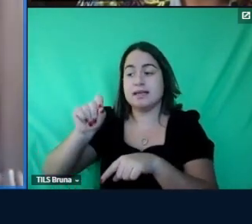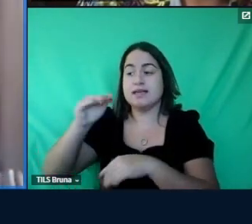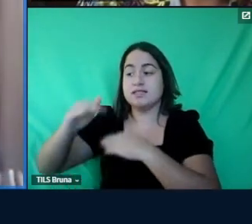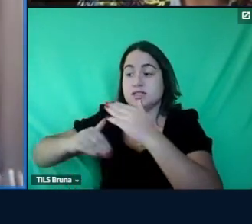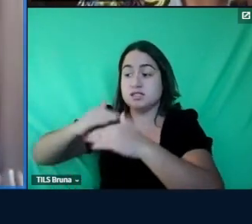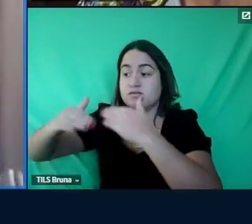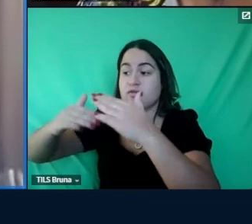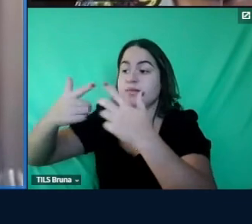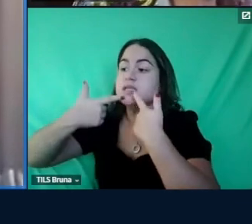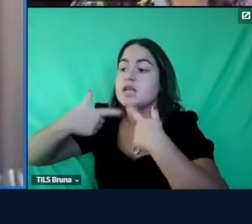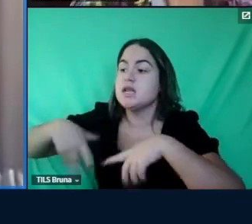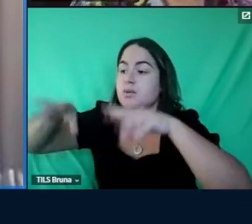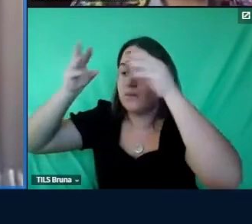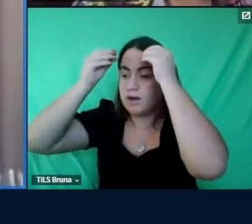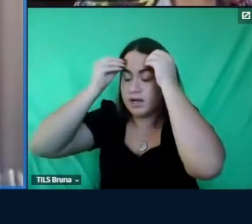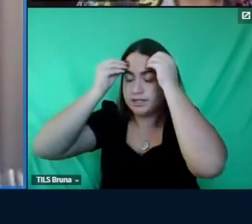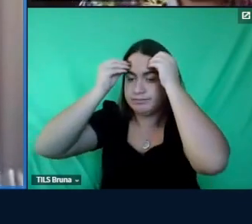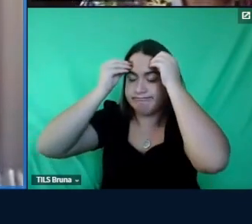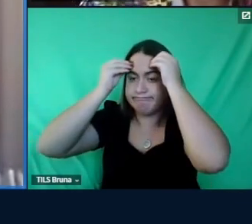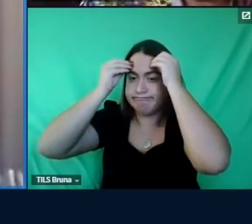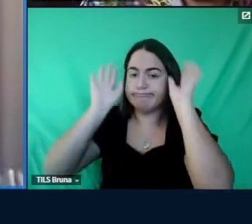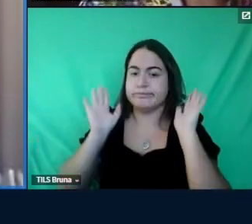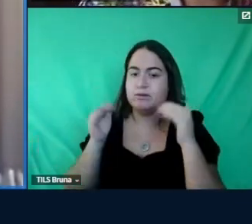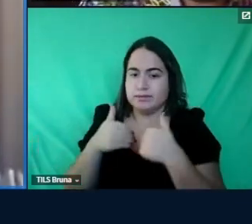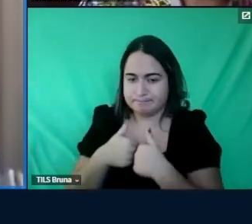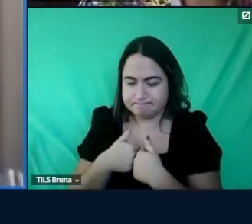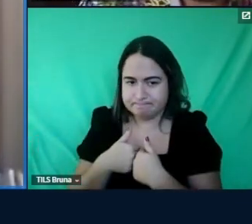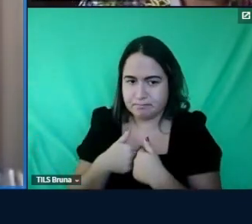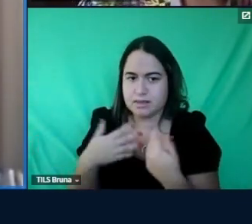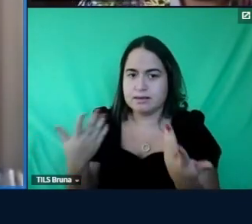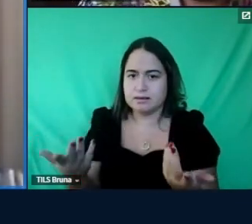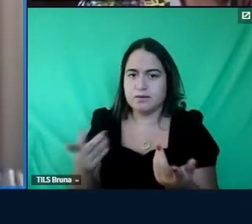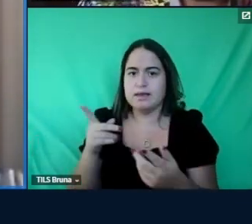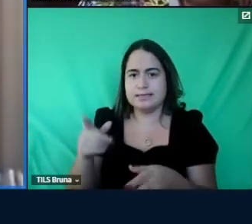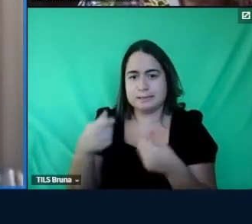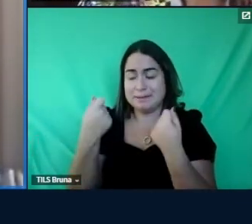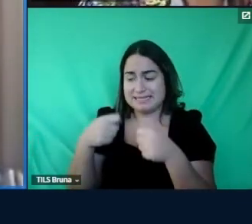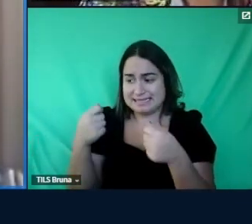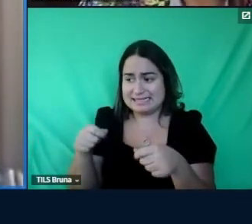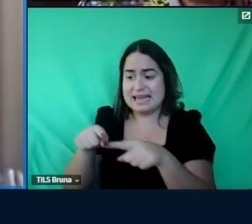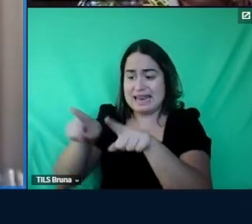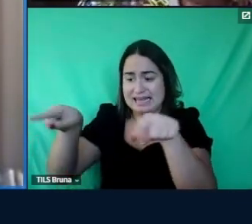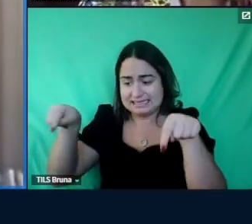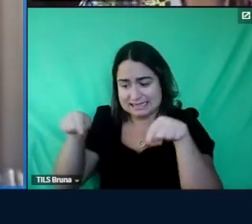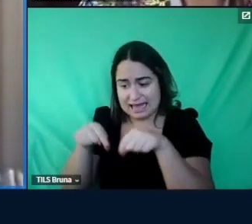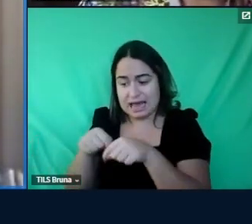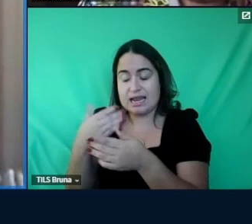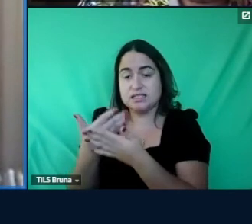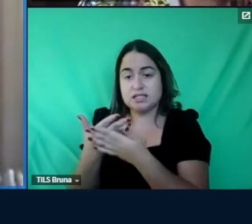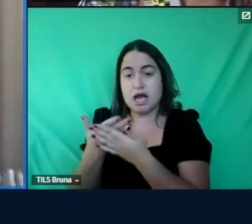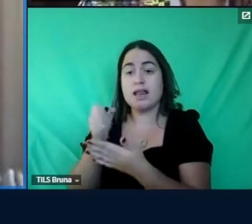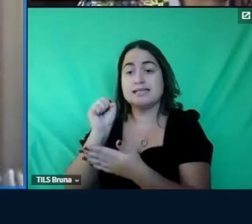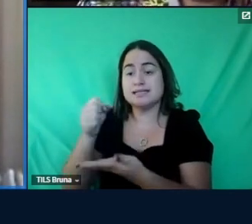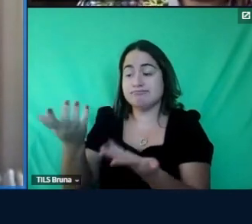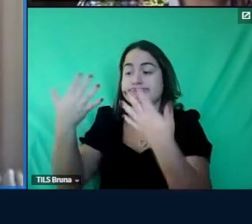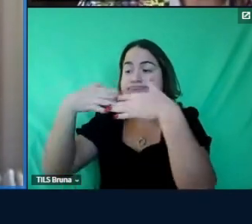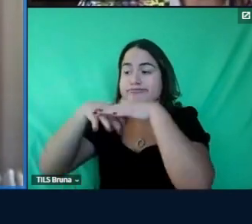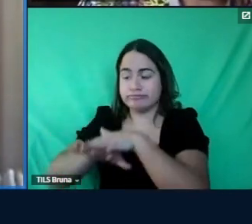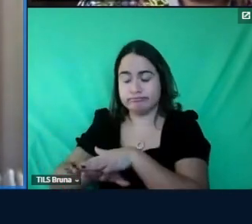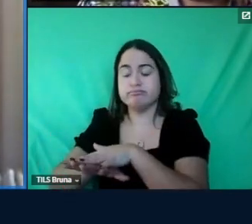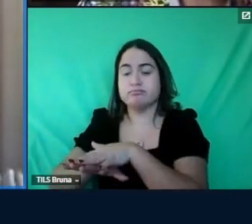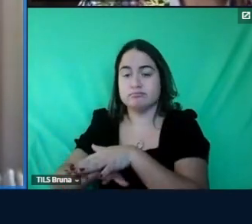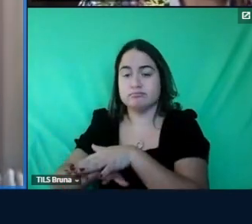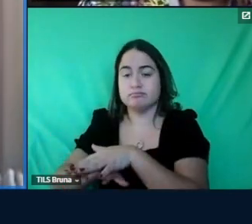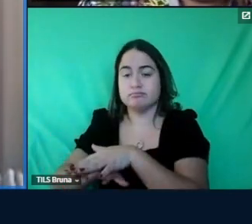de linguagem para os aprendizes teia então eles tem que estar inseridos sim no âmbito do ensino de línguas tá